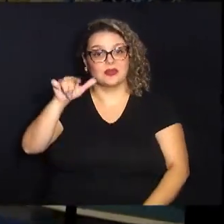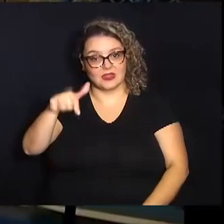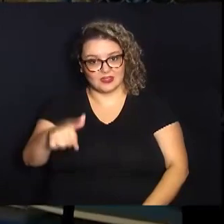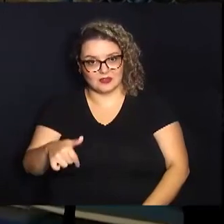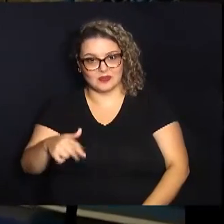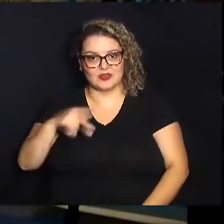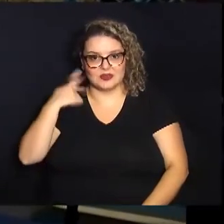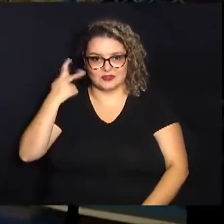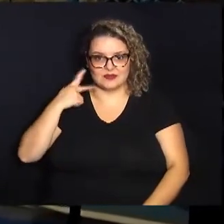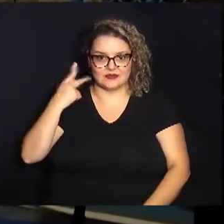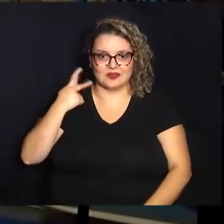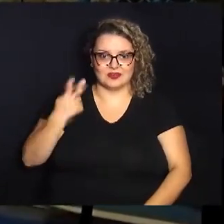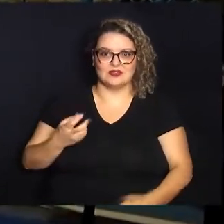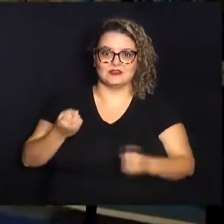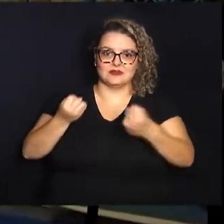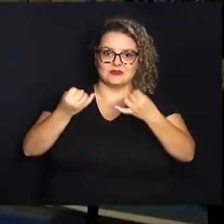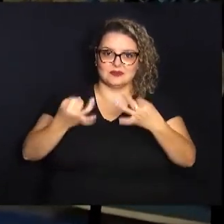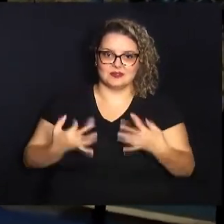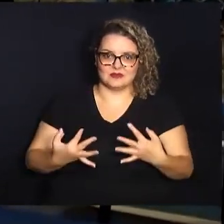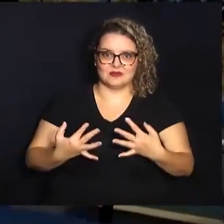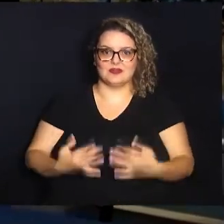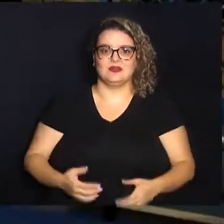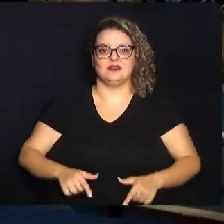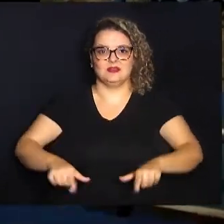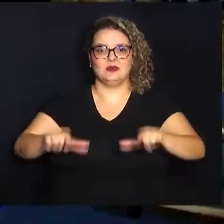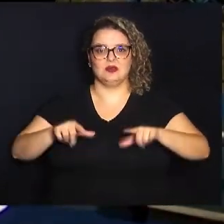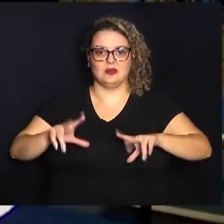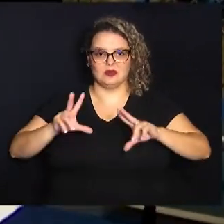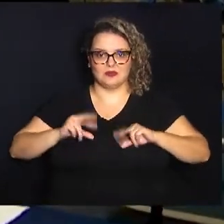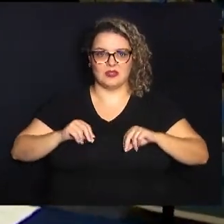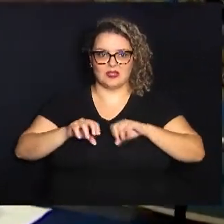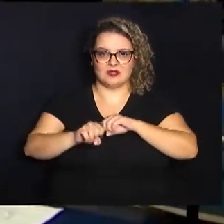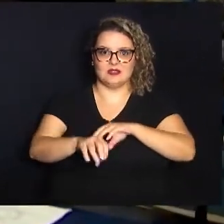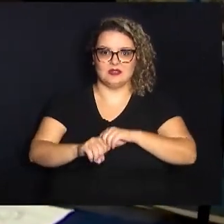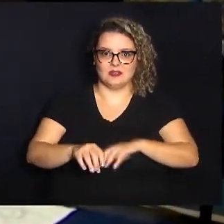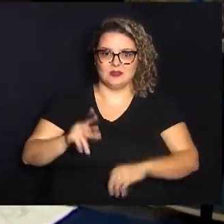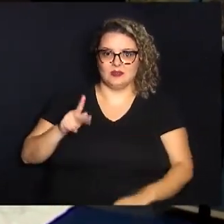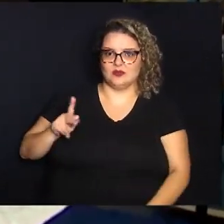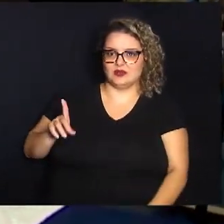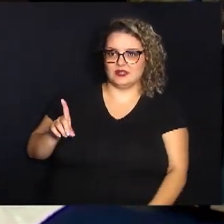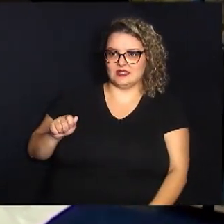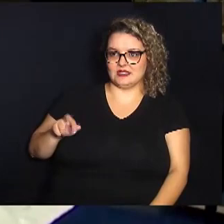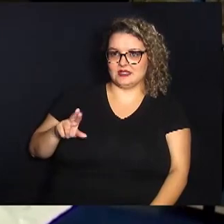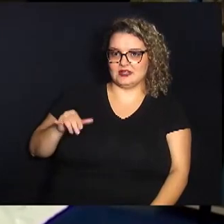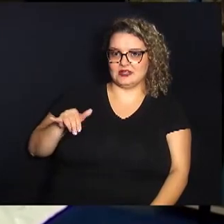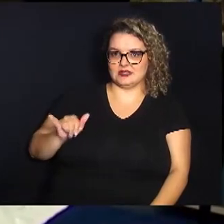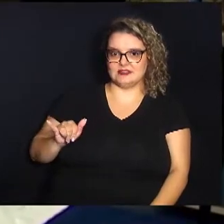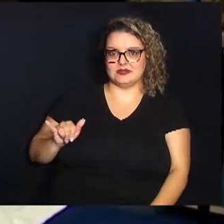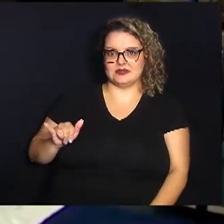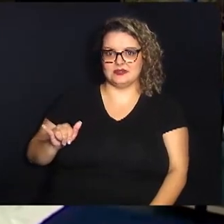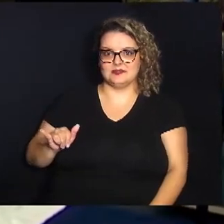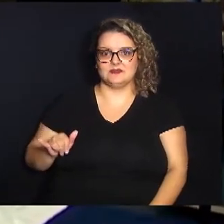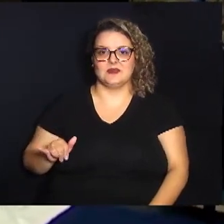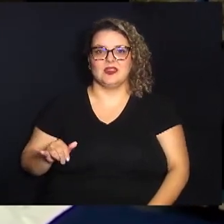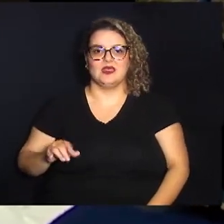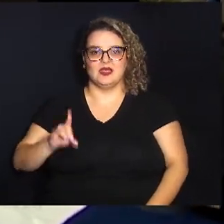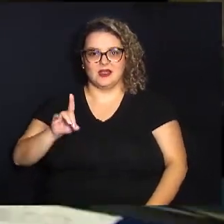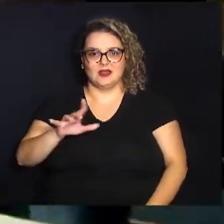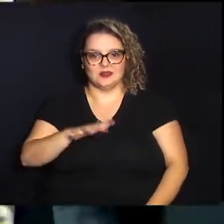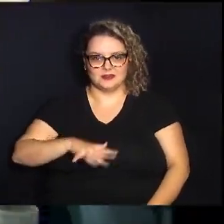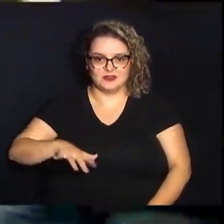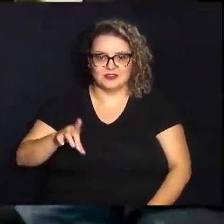parlamentar justificou a entrega do diploma de mérito educacional professor Darcy Ribeiro ao diretor